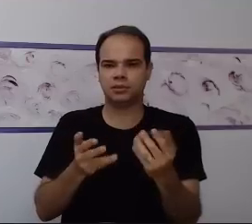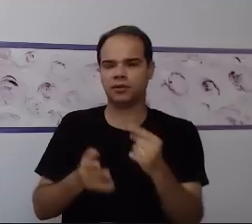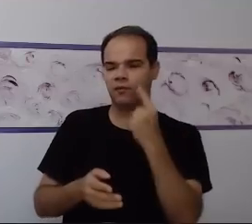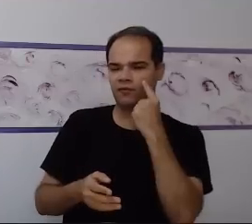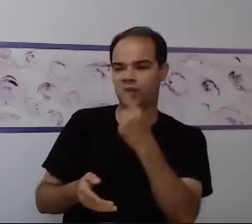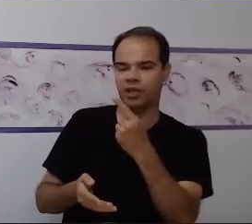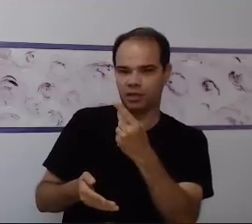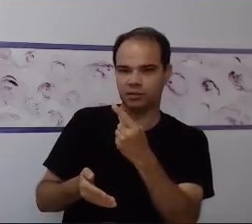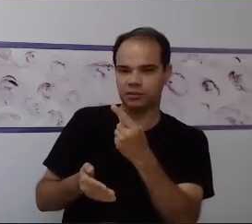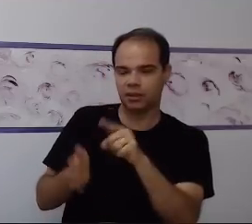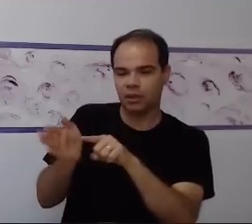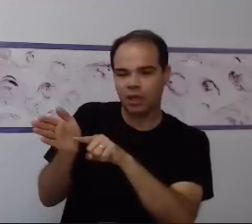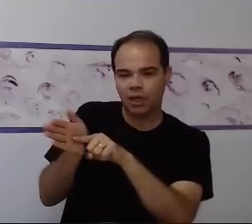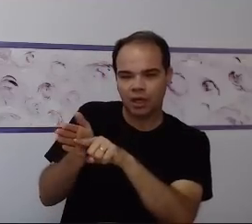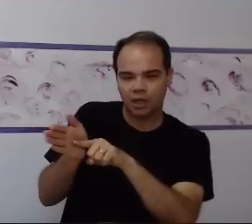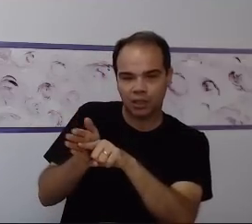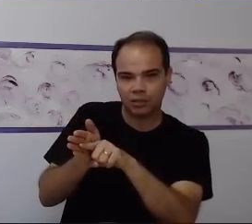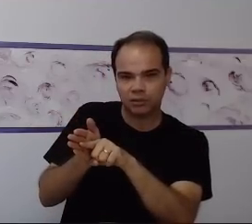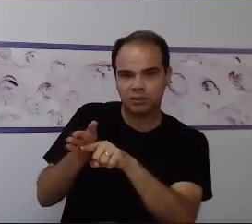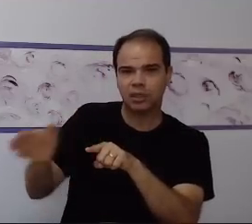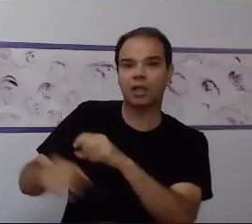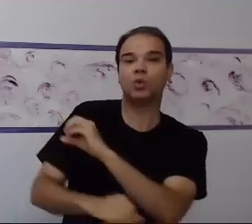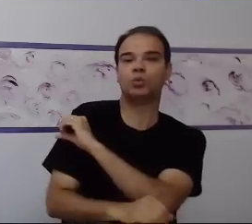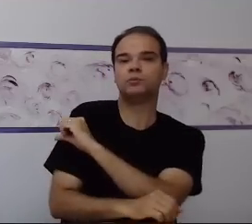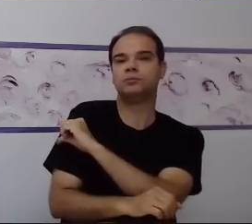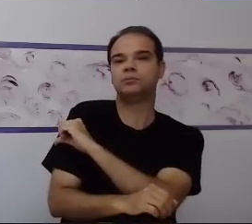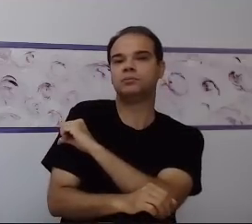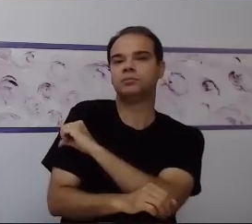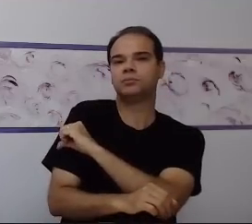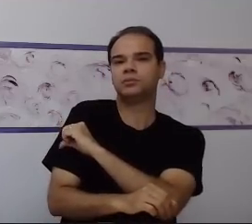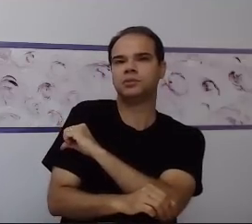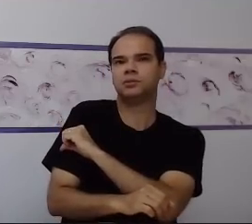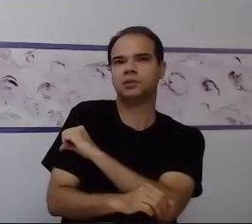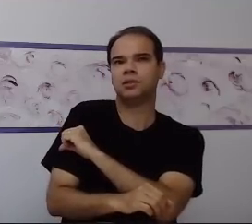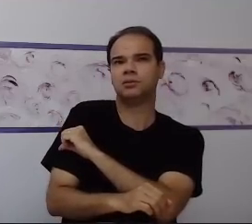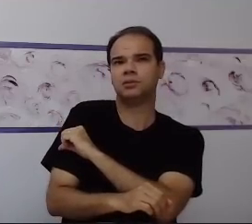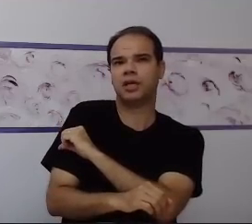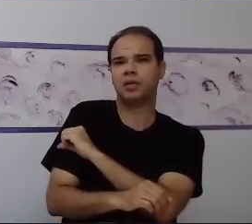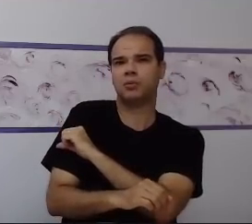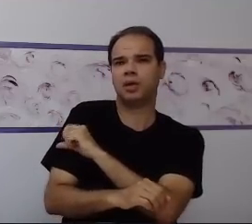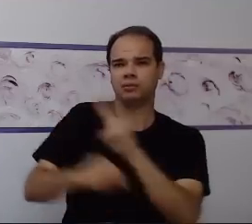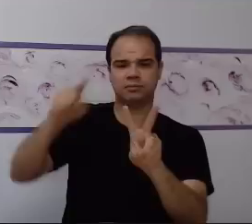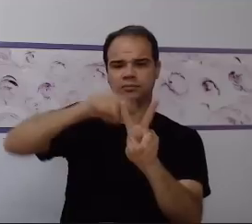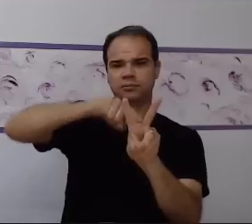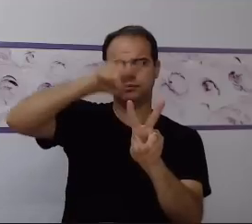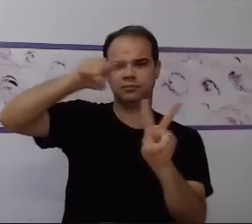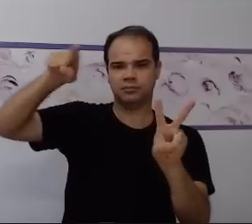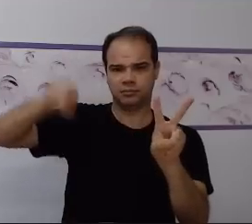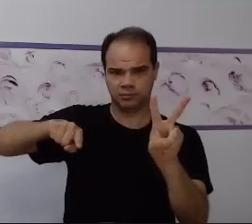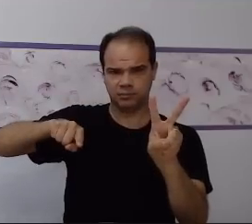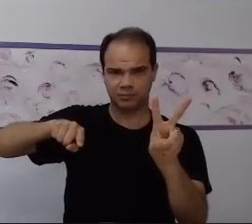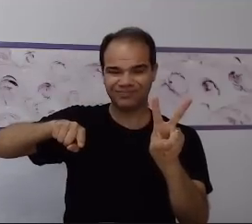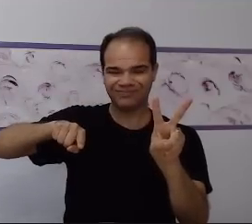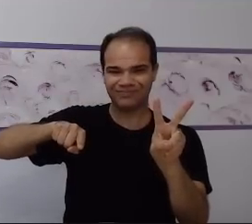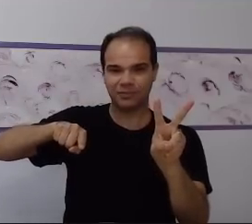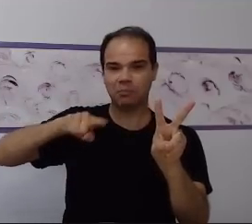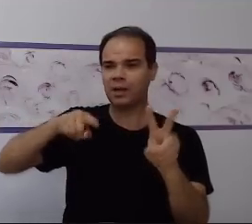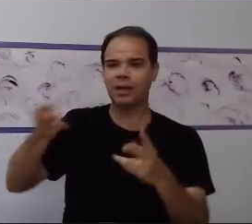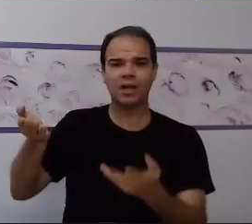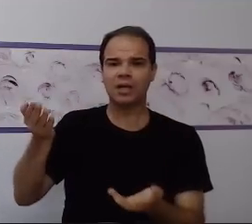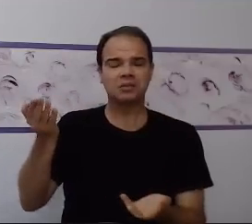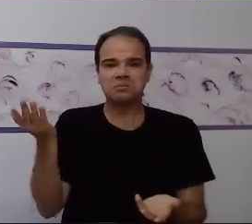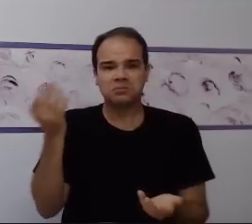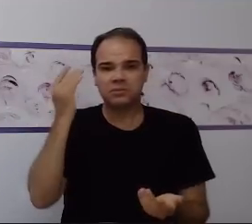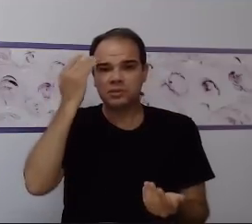específica e se ele está lá no nono ano e tem uma fórmula de Bhaskara para aprender e eu sei que ele não tem o